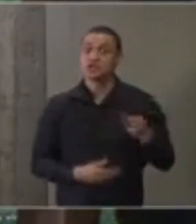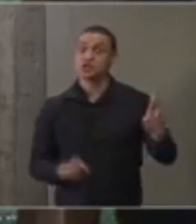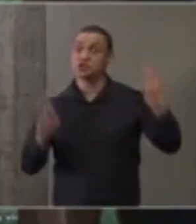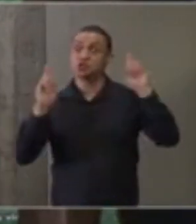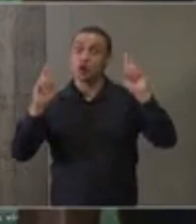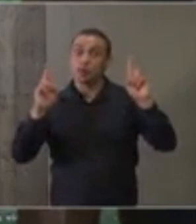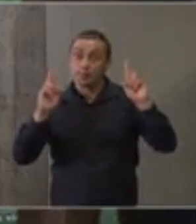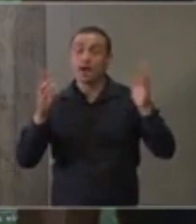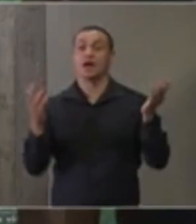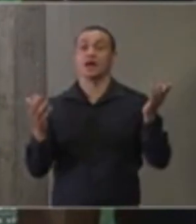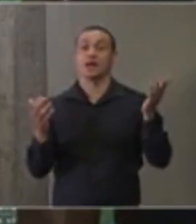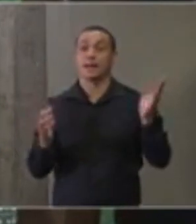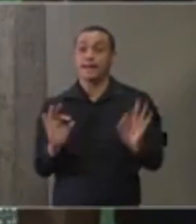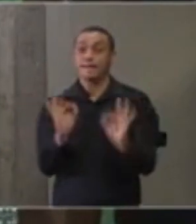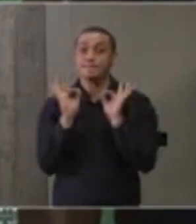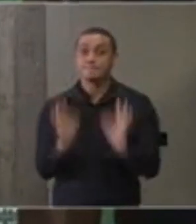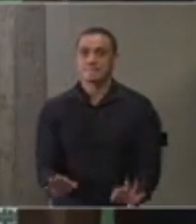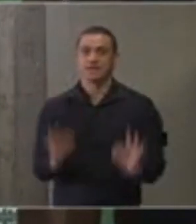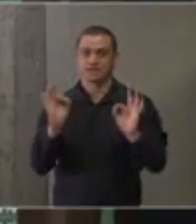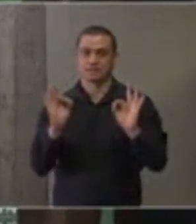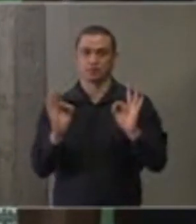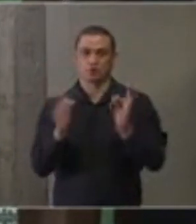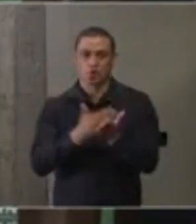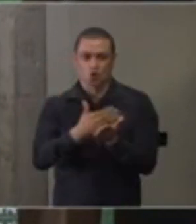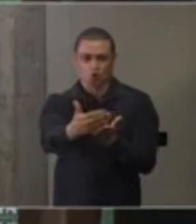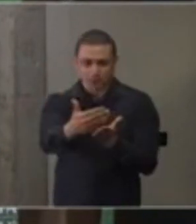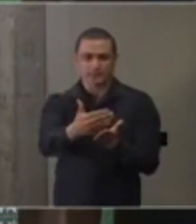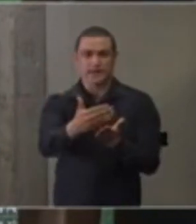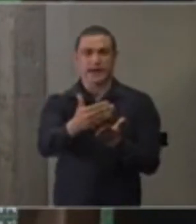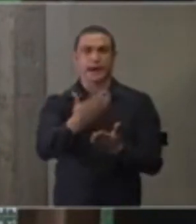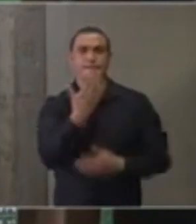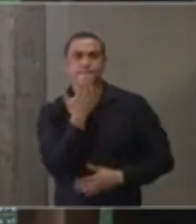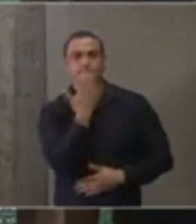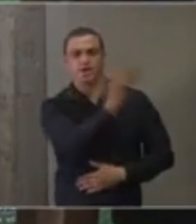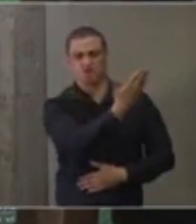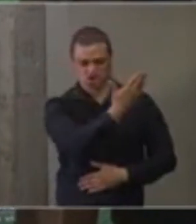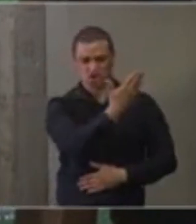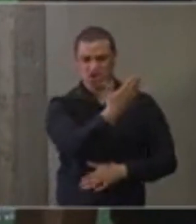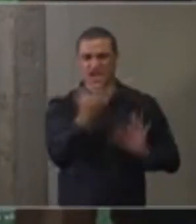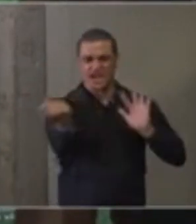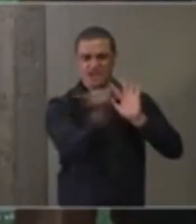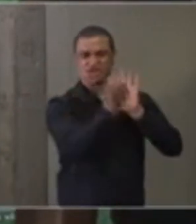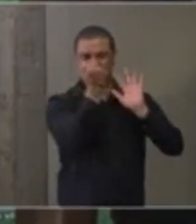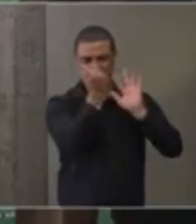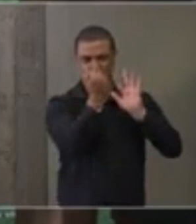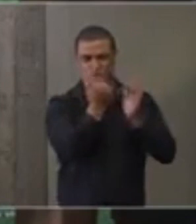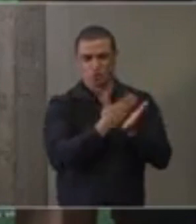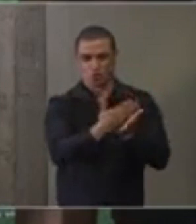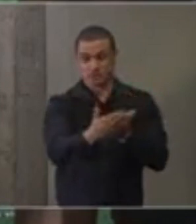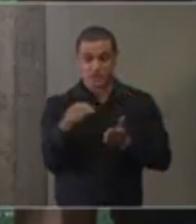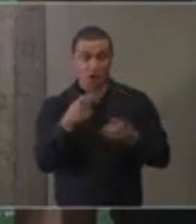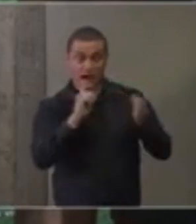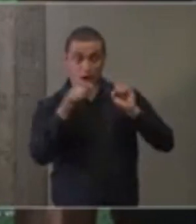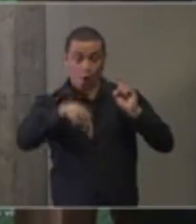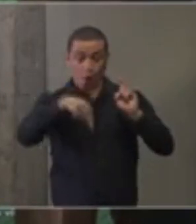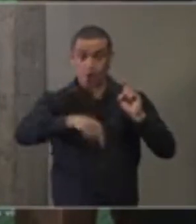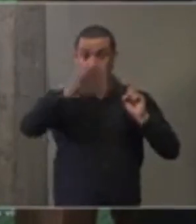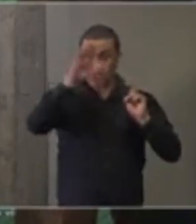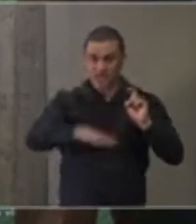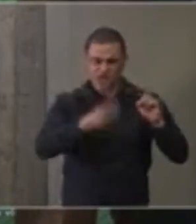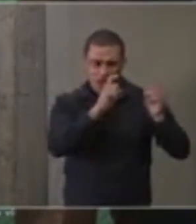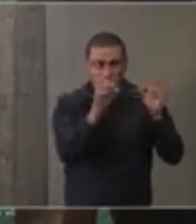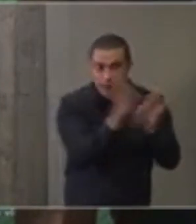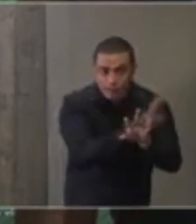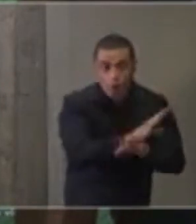formalmente iniciar esse pedido de tramitação após essa reunião no dia de hoje